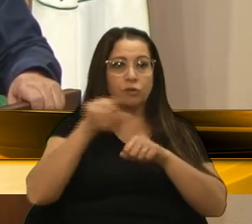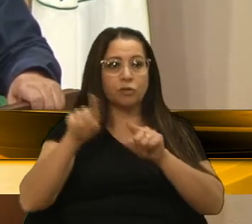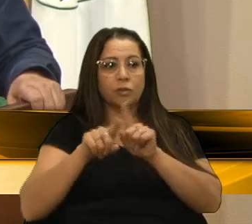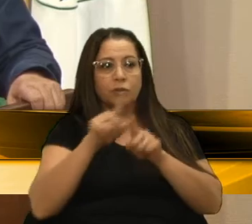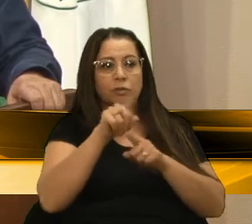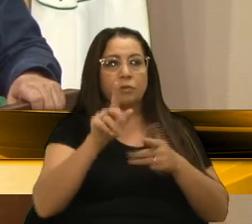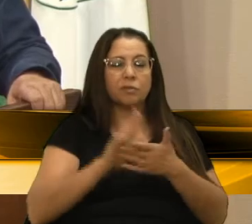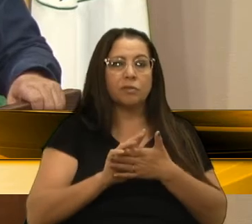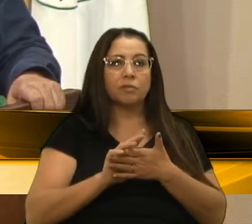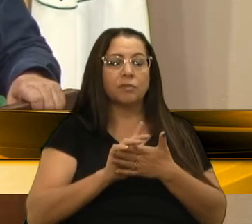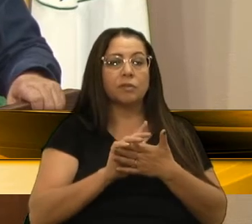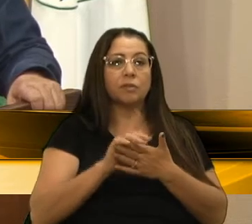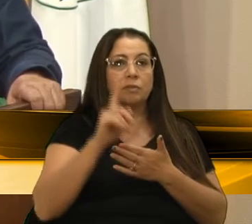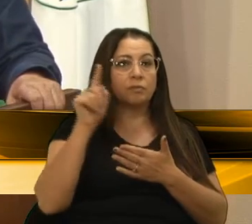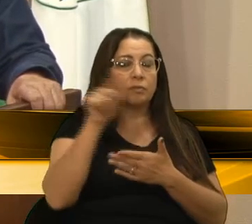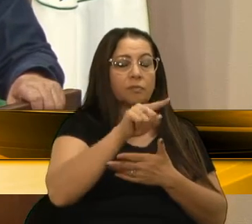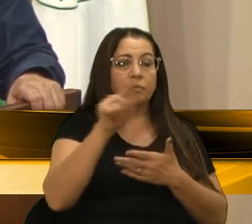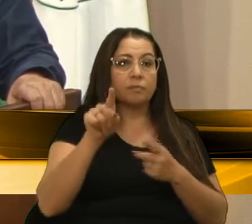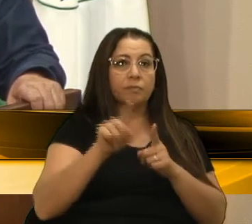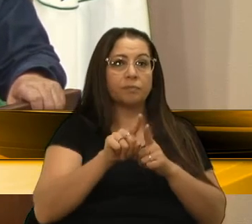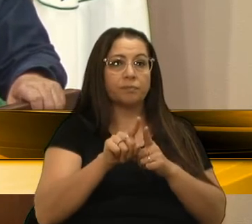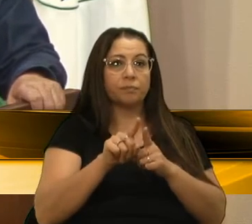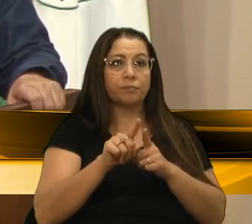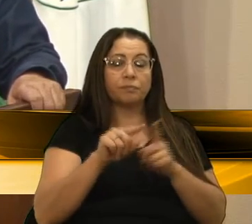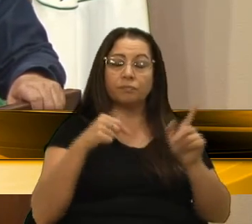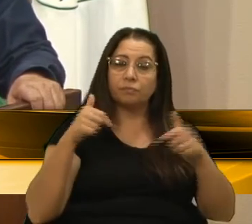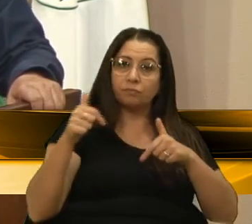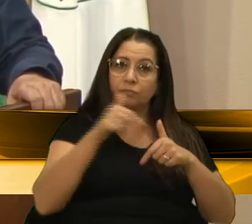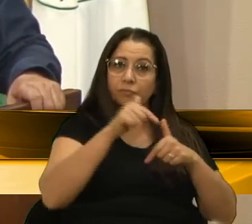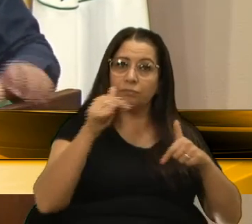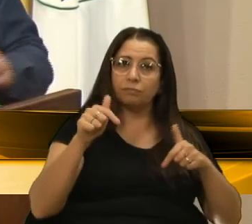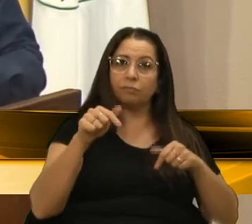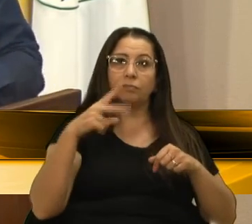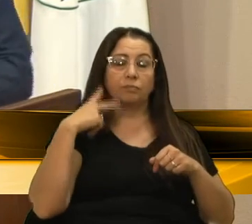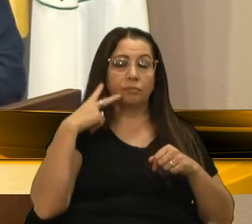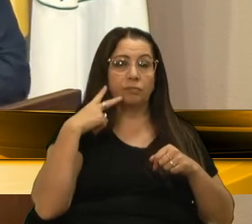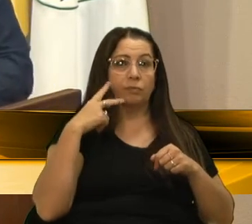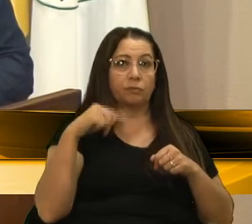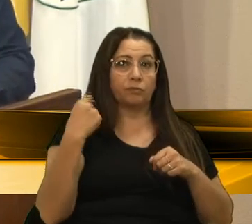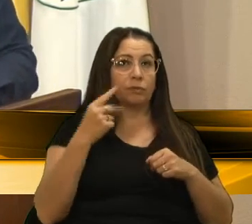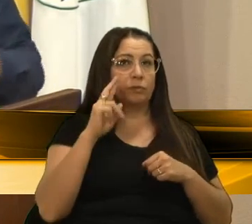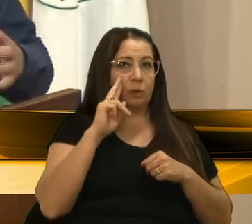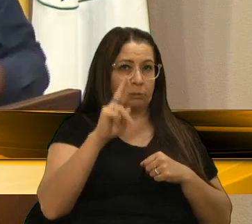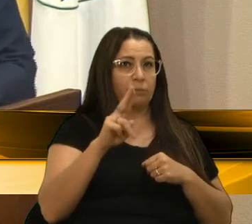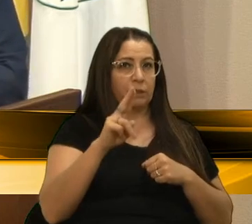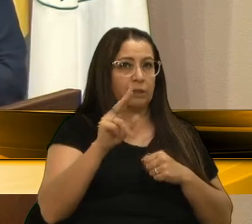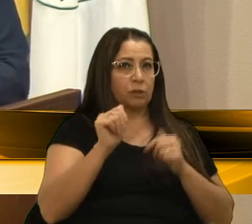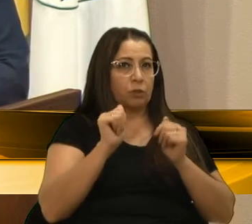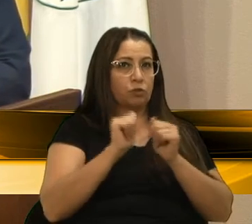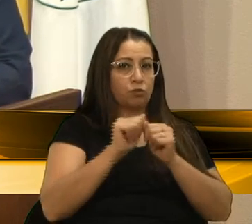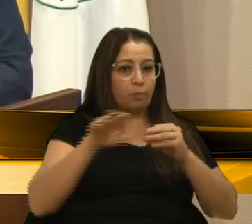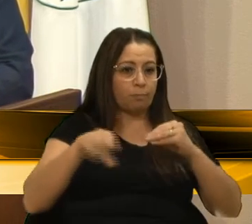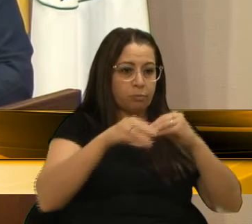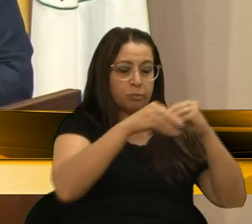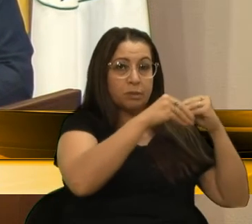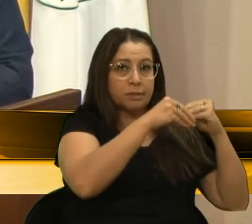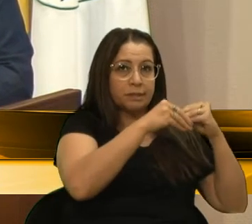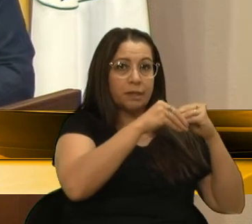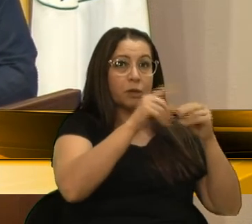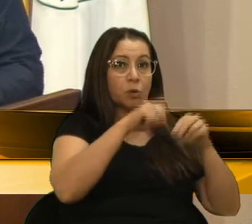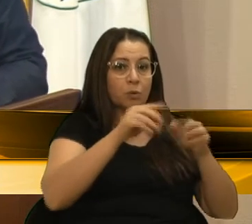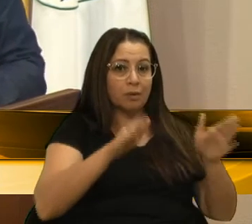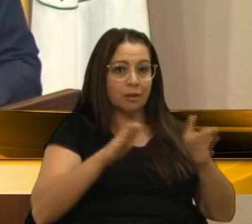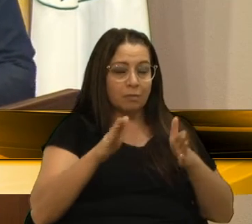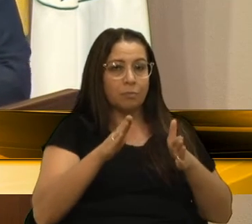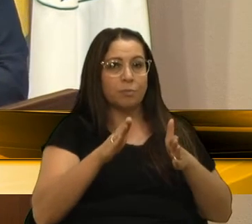porque parece, não parece, às vezes, o trabalho dos vereadores, mas, se a gente for vendo, juntando o período, né, vereador presidente,